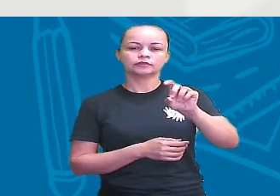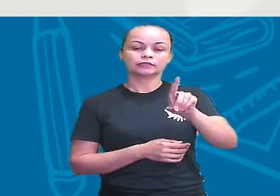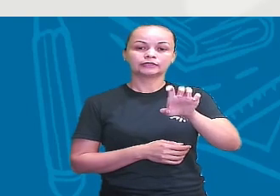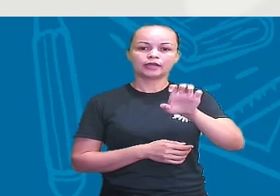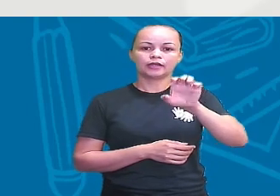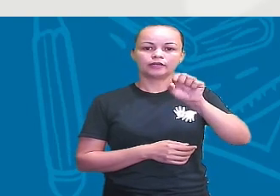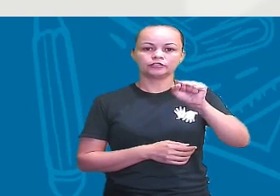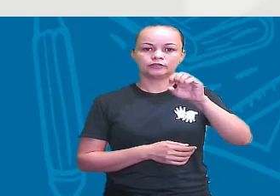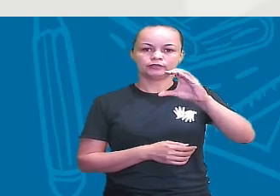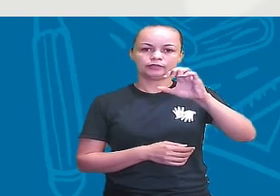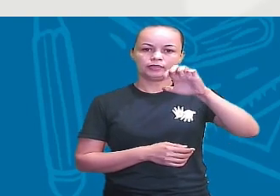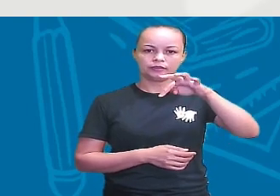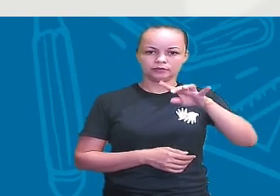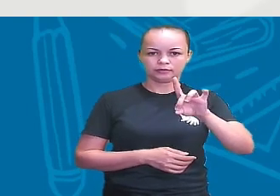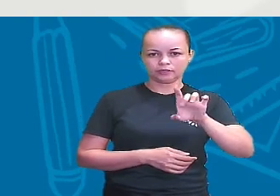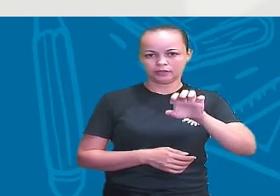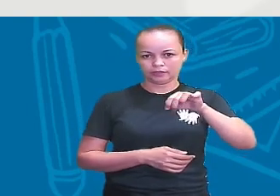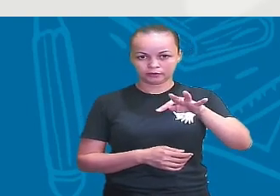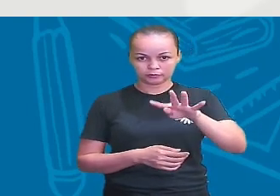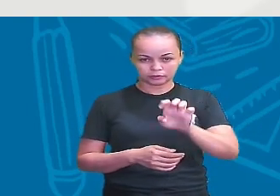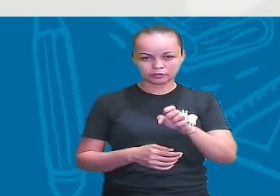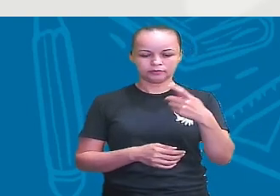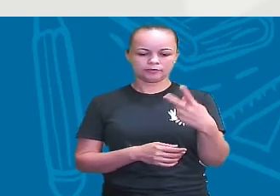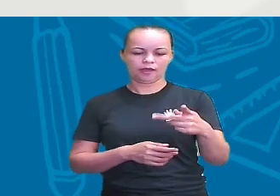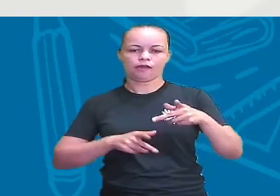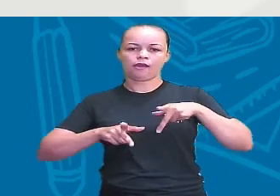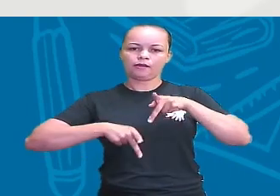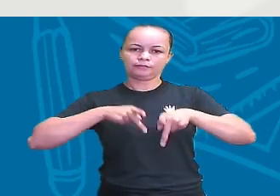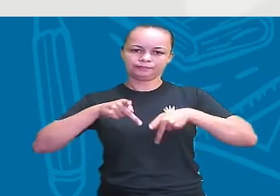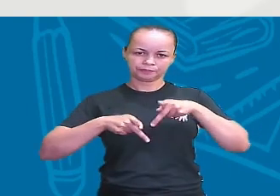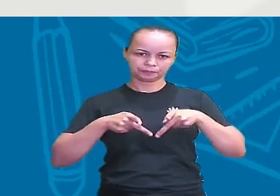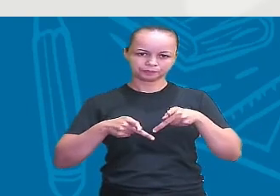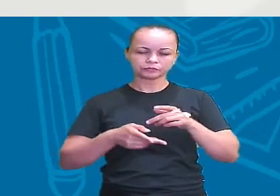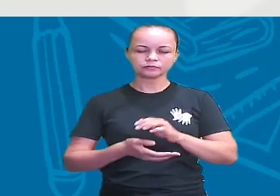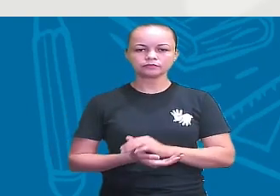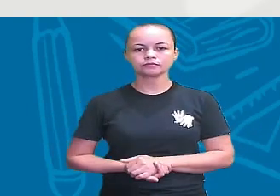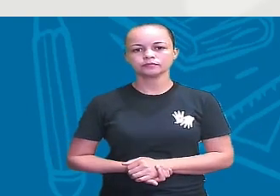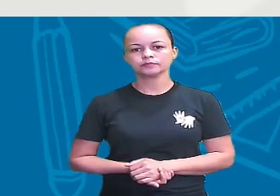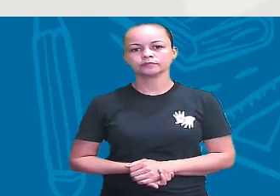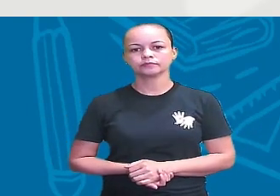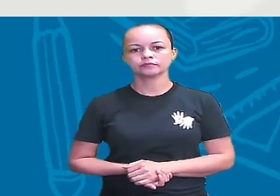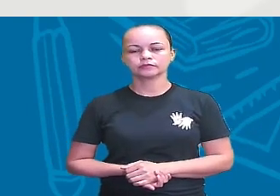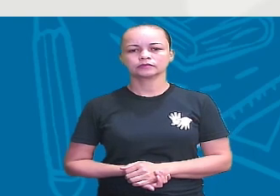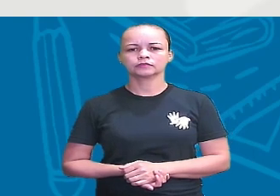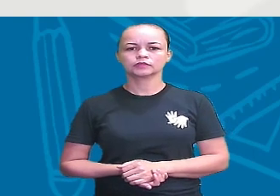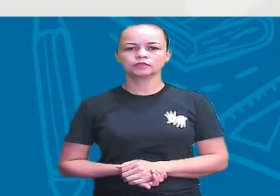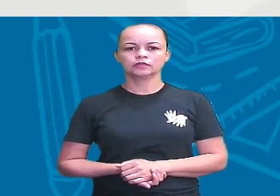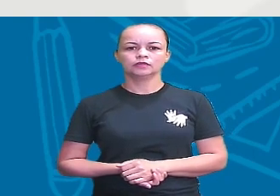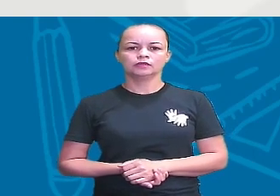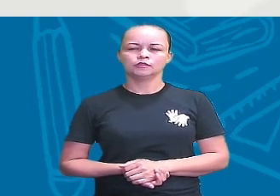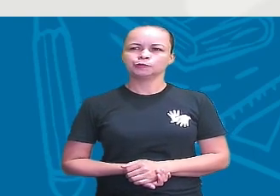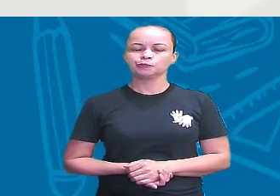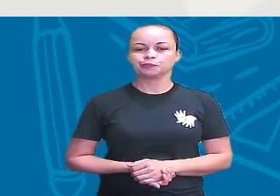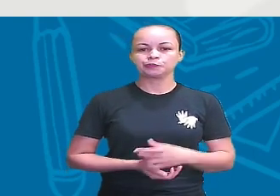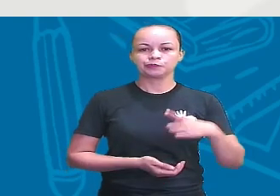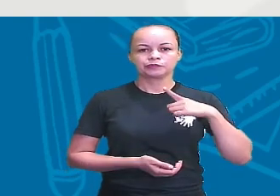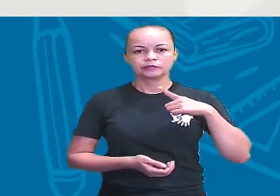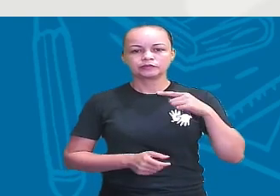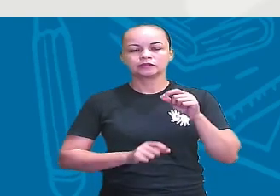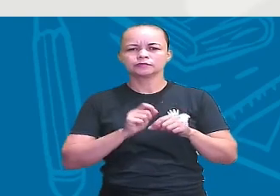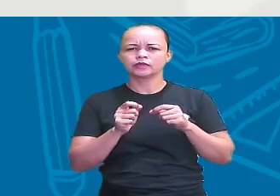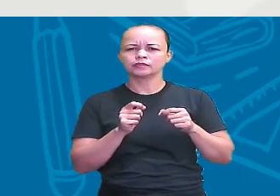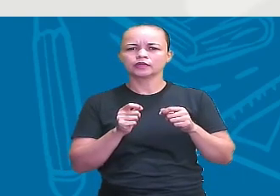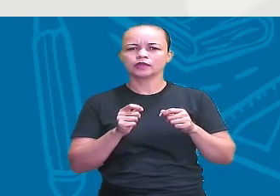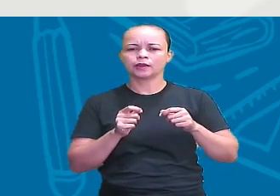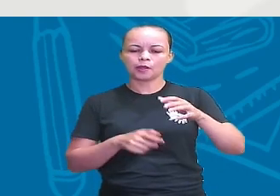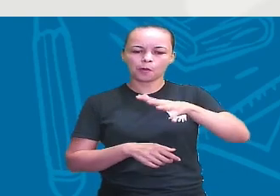populações, tá bom? Então, e existe também uma hipótese, né? Que a maior parte